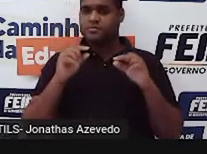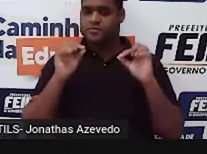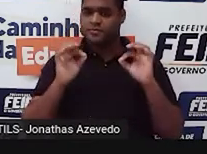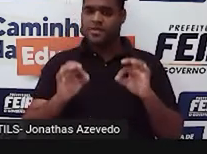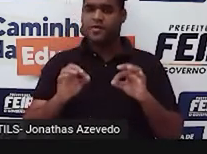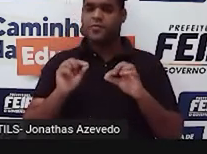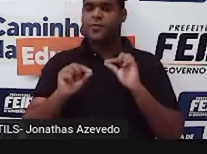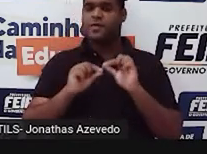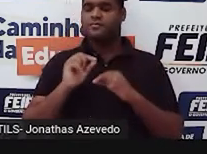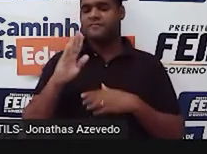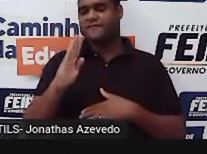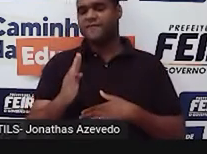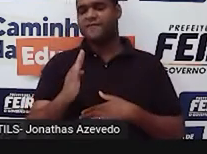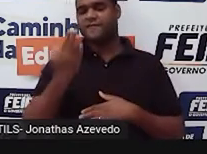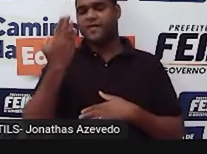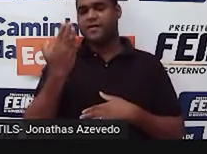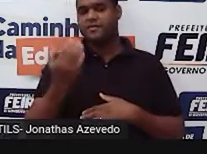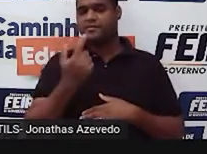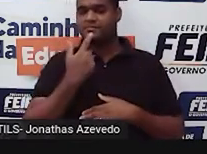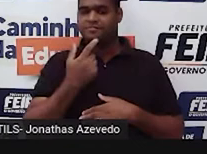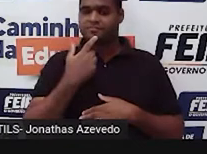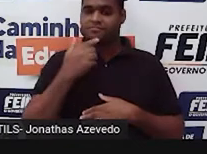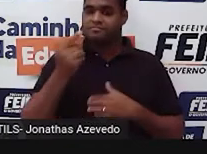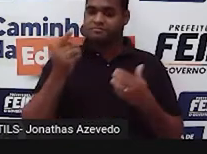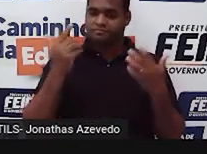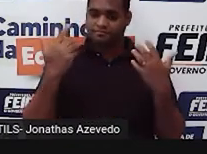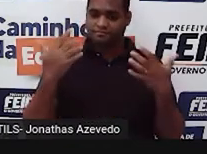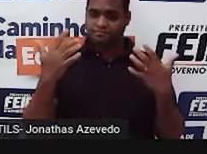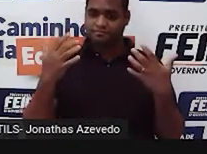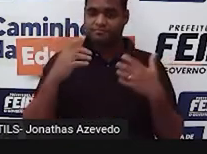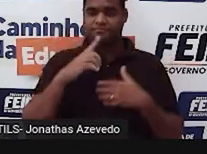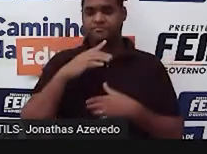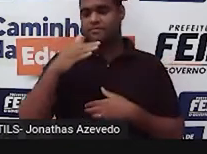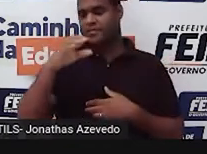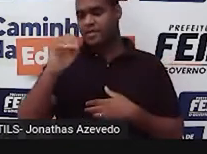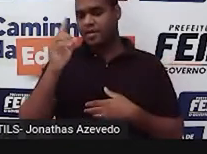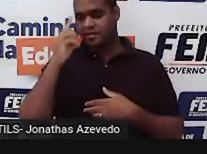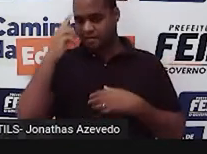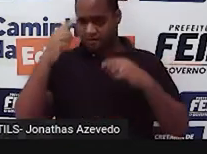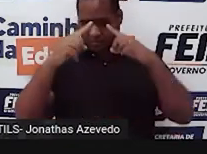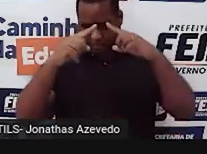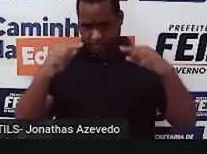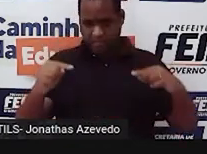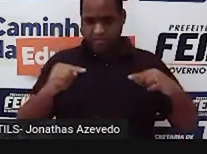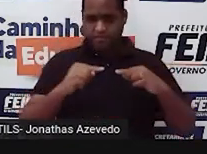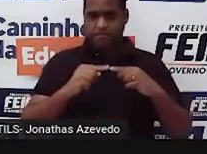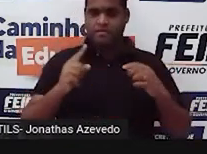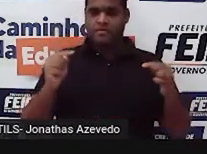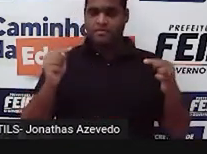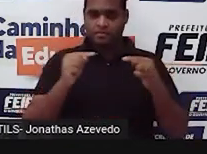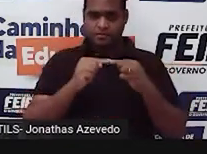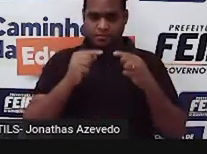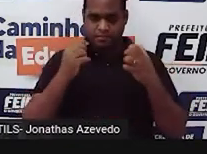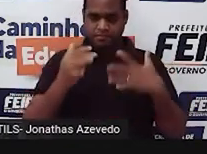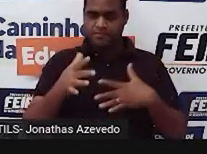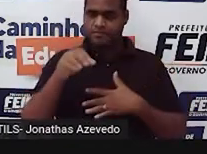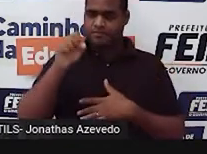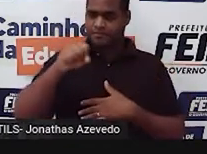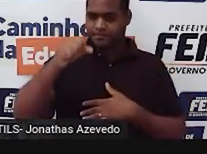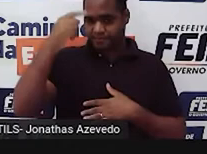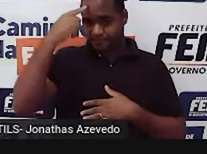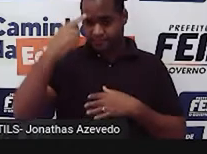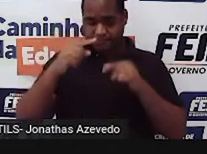falso. Nota 10 pra você, hein? Porque o triângulo, sim, ele é o polígono mais